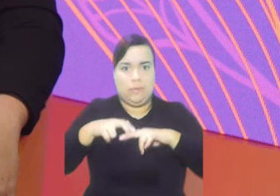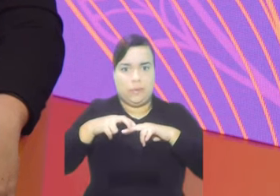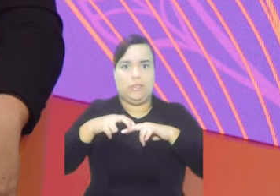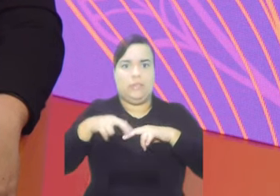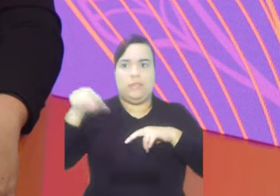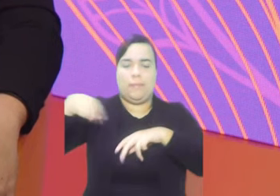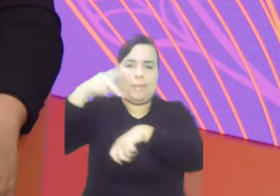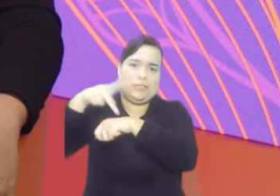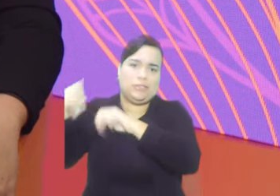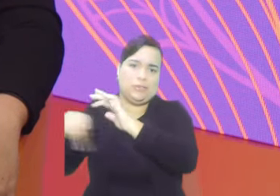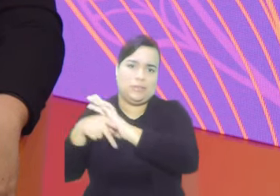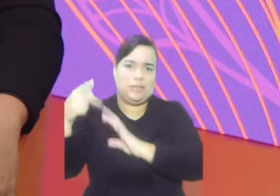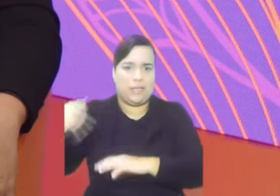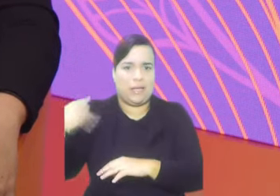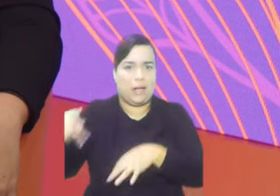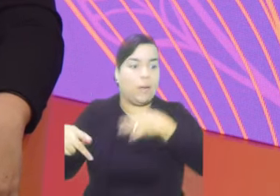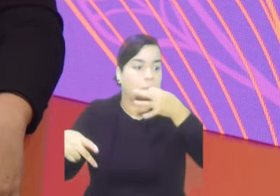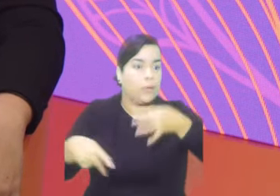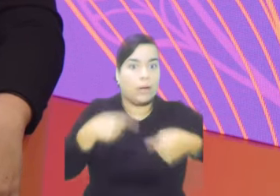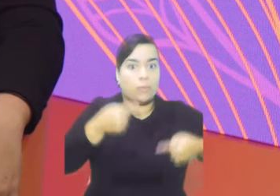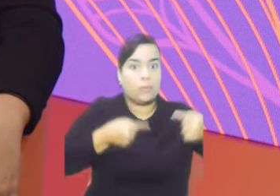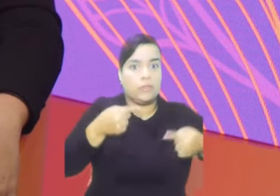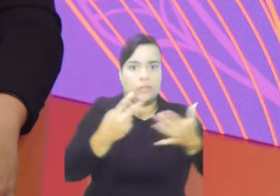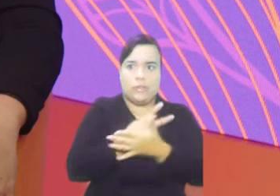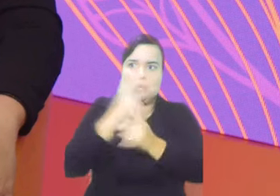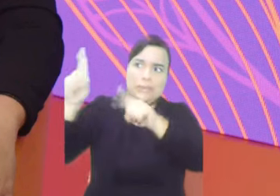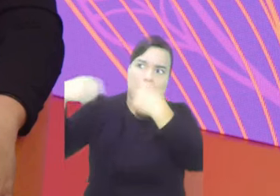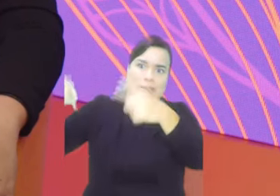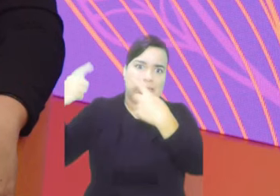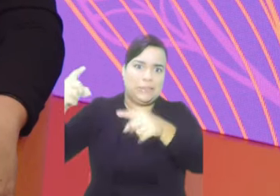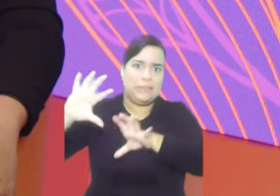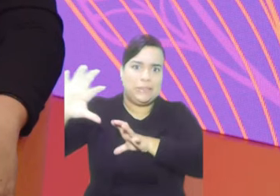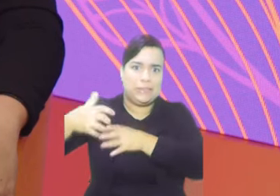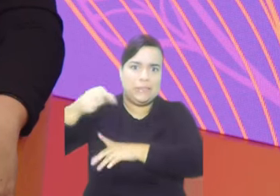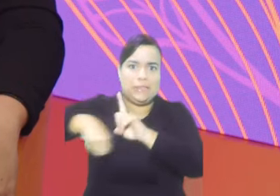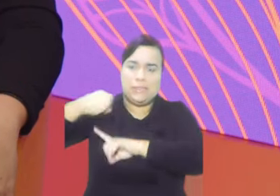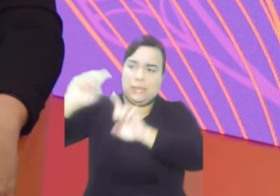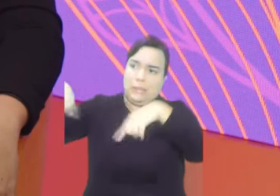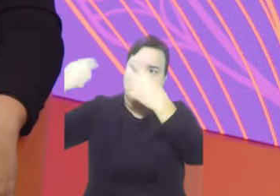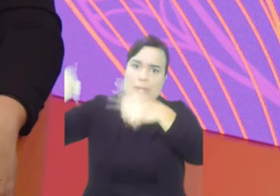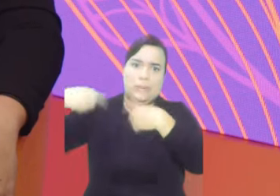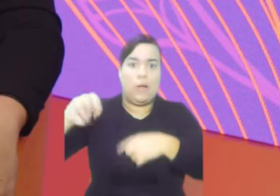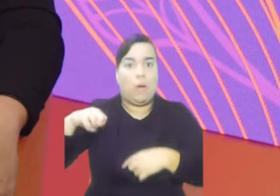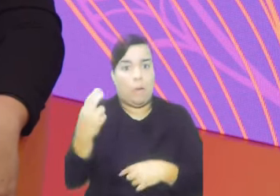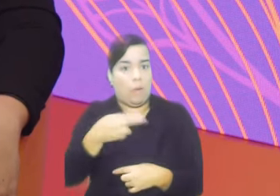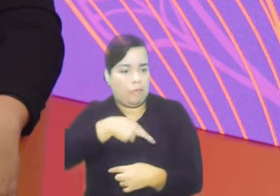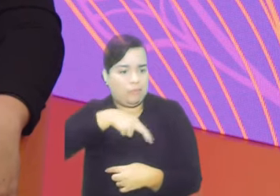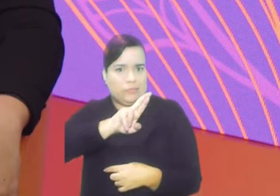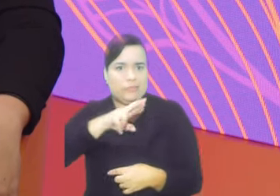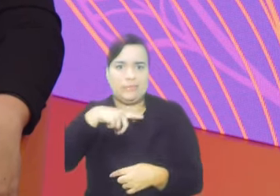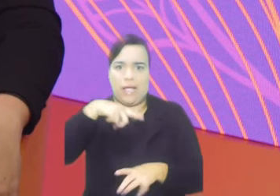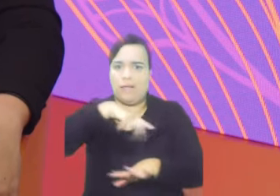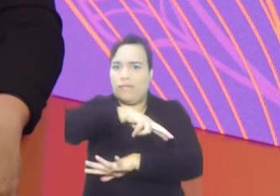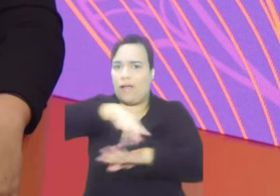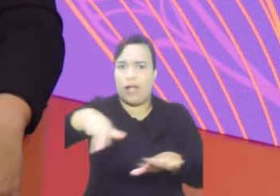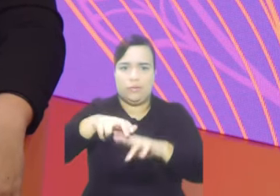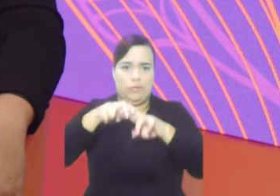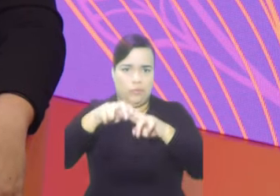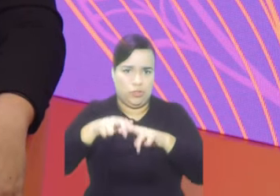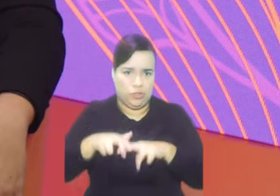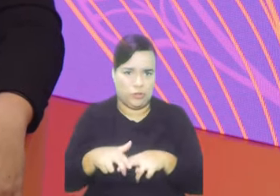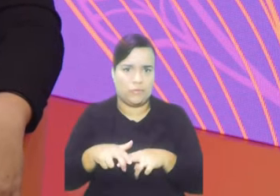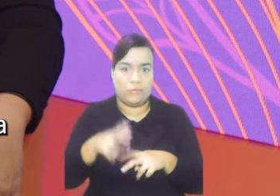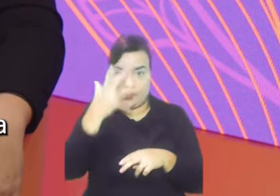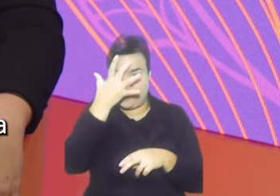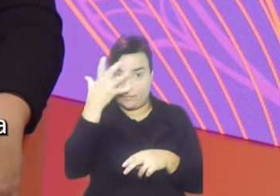fundado temor de perseguição por sua nacionalidade, por sua opinião política, por fazer parte de um grupo social, por sua